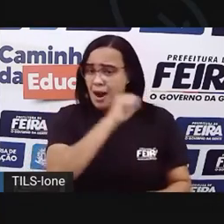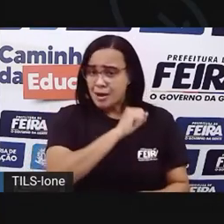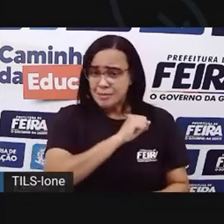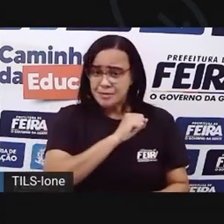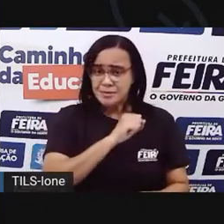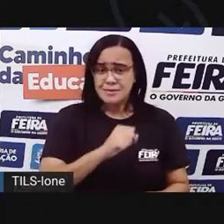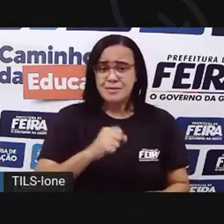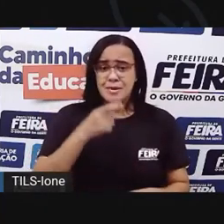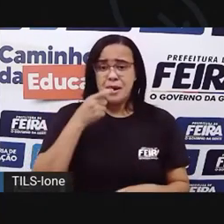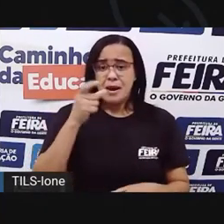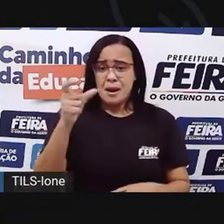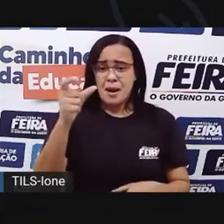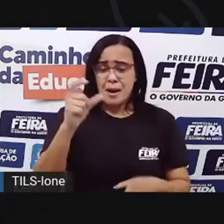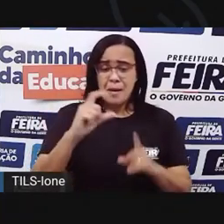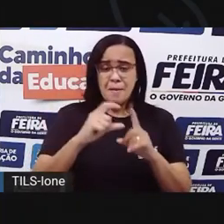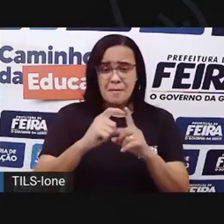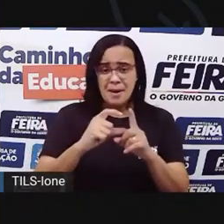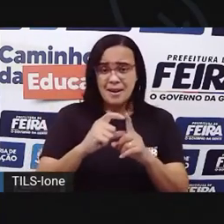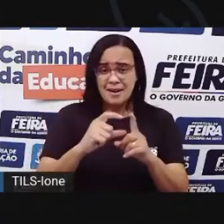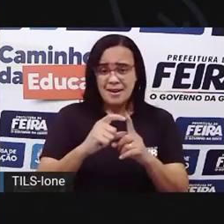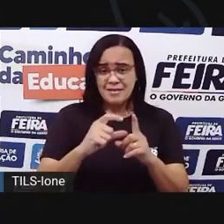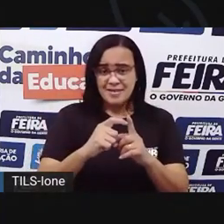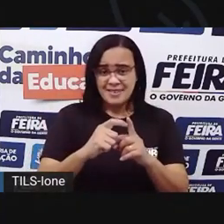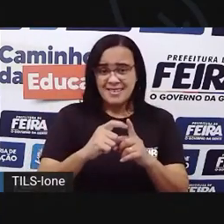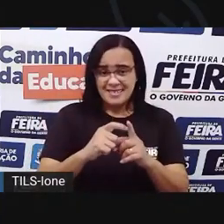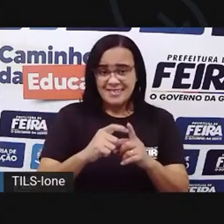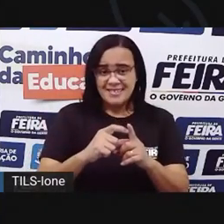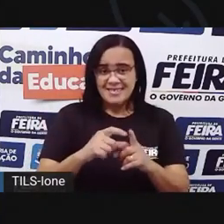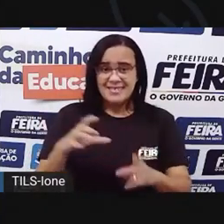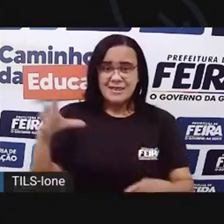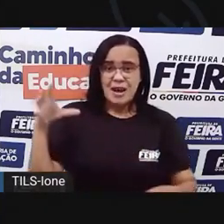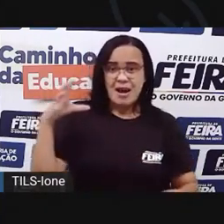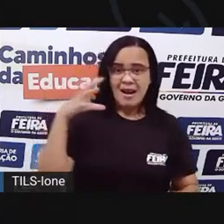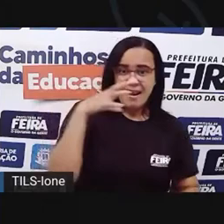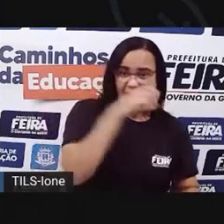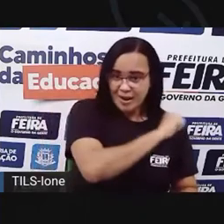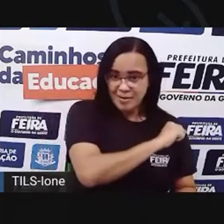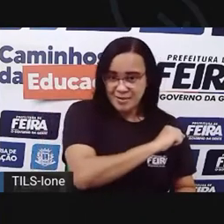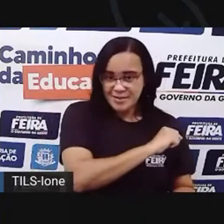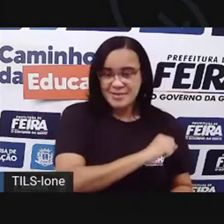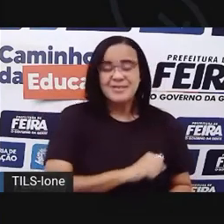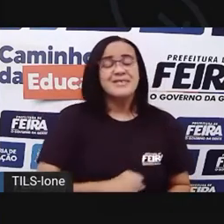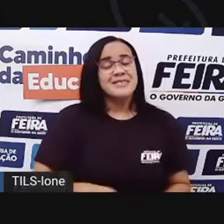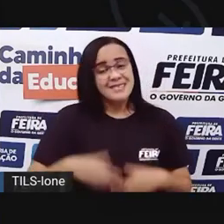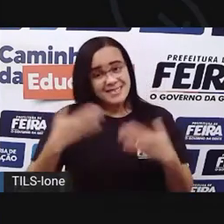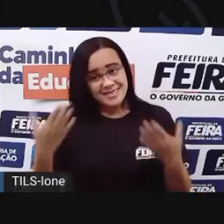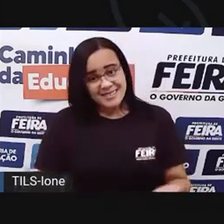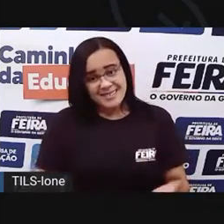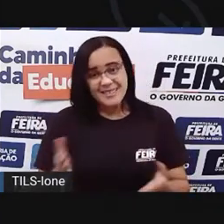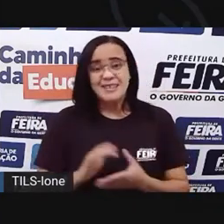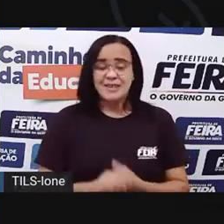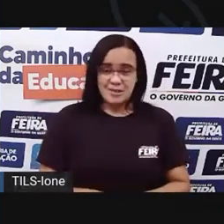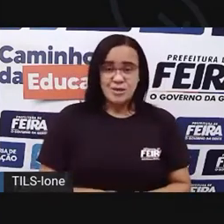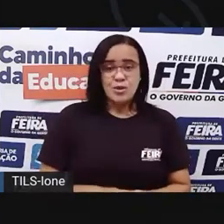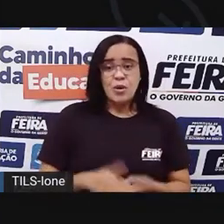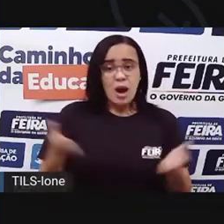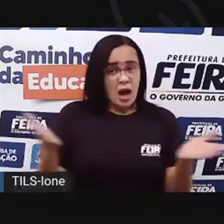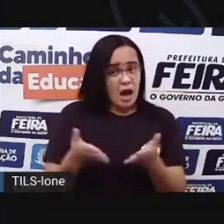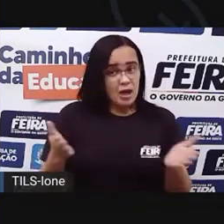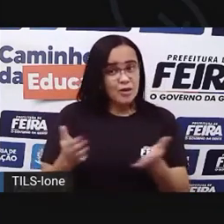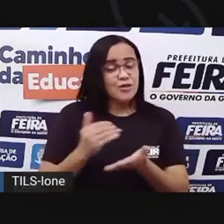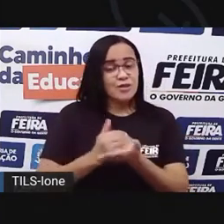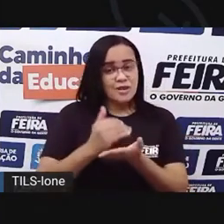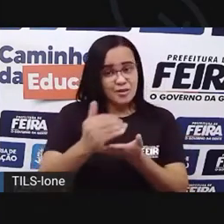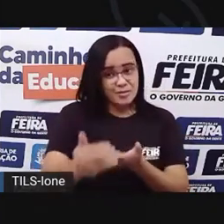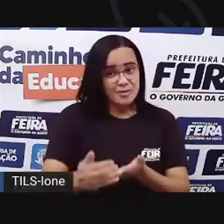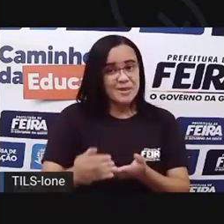palavra rápido, como se estivesse realmente passando rápido, né? Então, a gente vai conversar um pouco sobre isso na nossa aula de